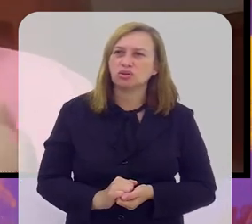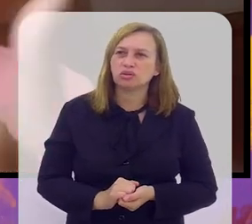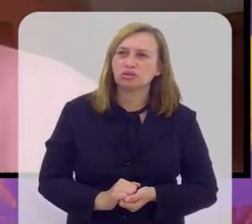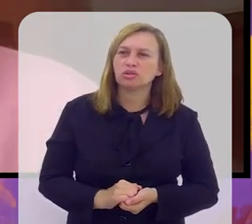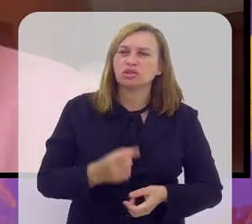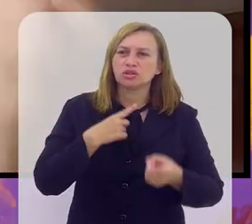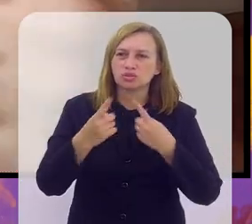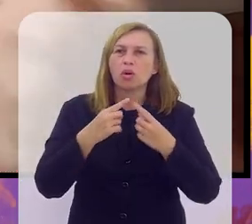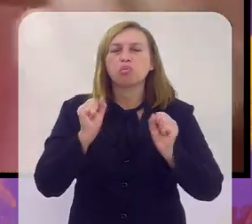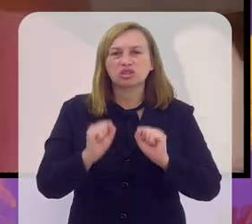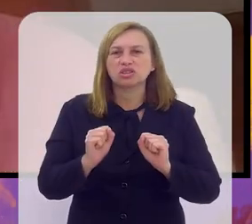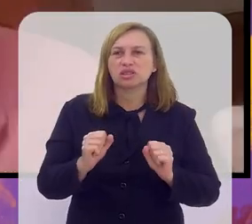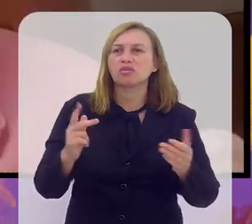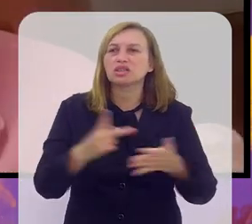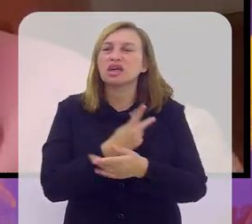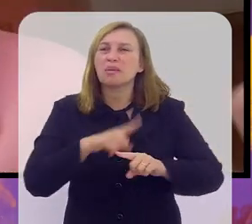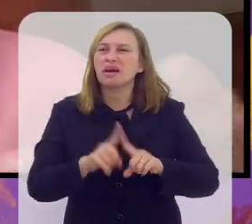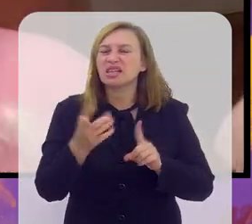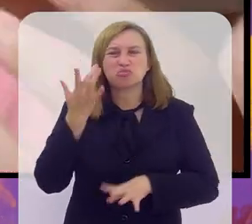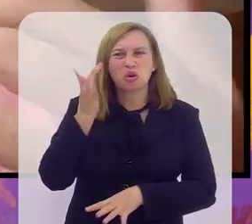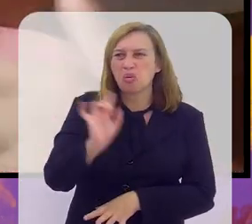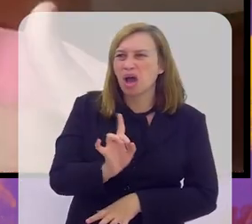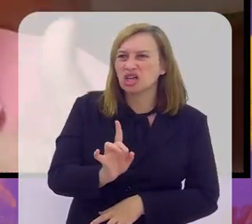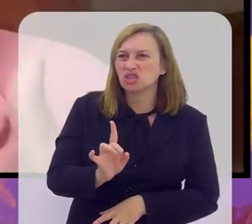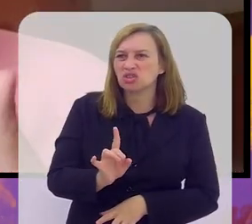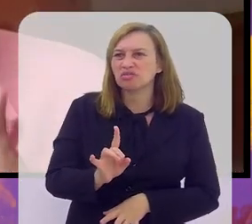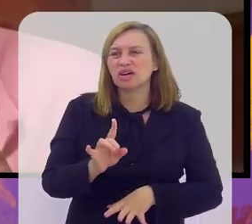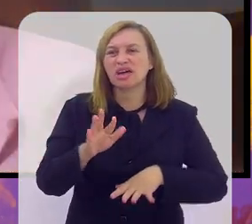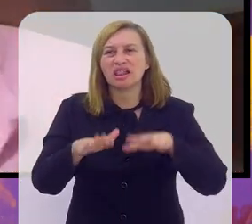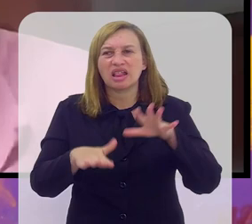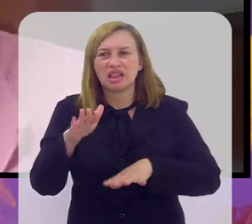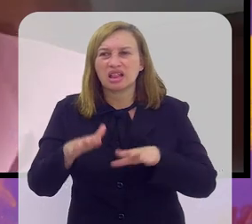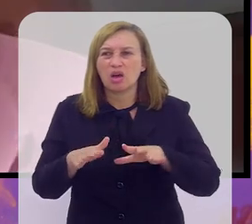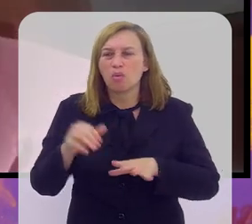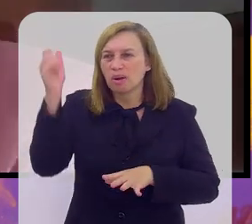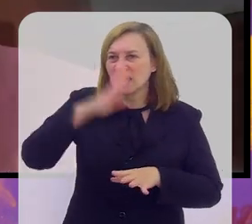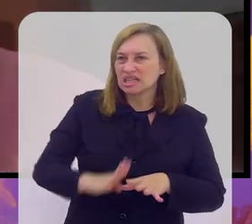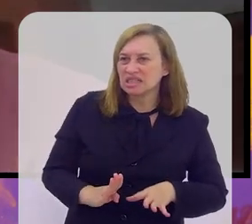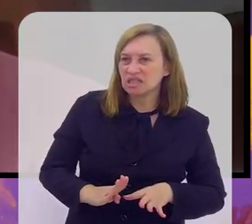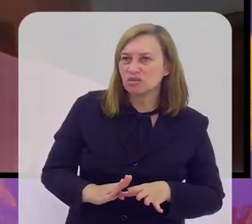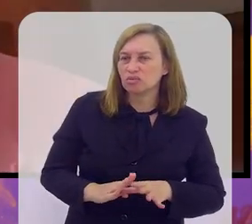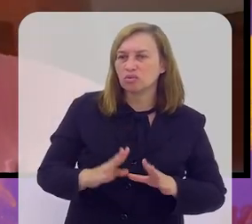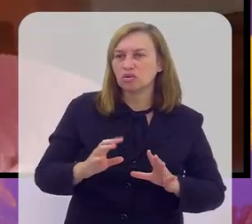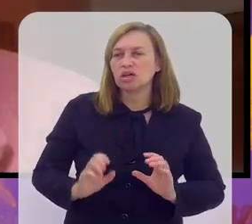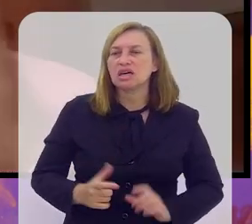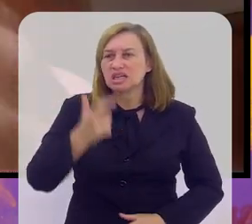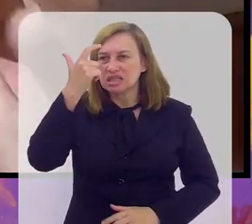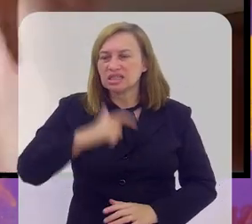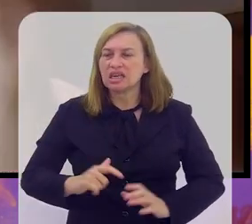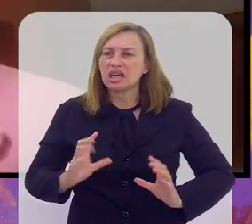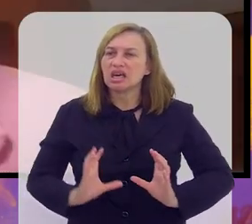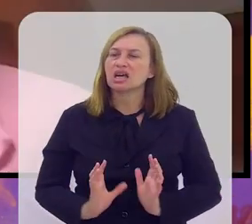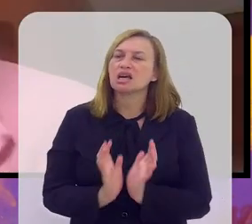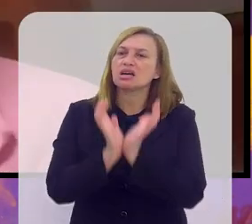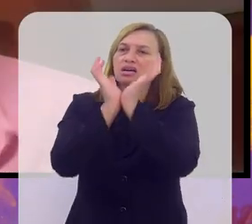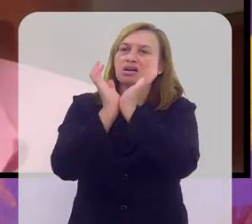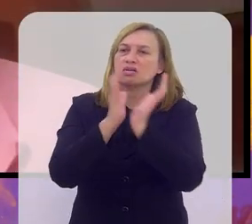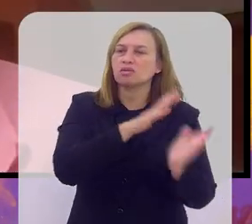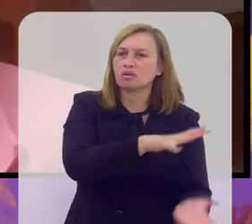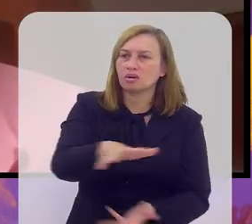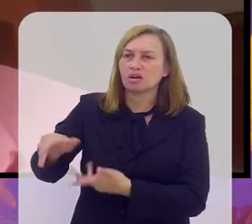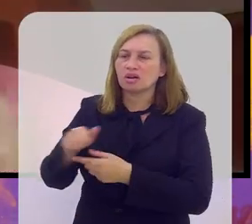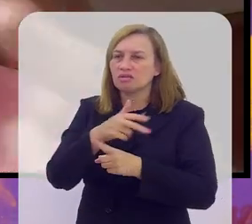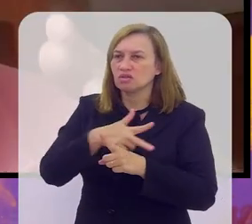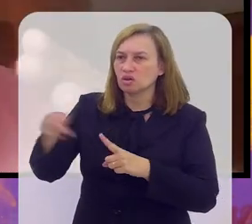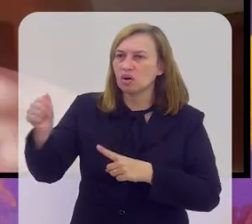ter um técnico estrangeiro é uma coisa que poderia acontecer. Mas eu não acho que isso vai determinar o Brasil ser campeão do mundo ou não. Eu acho que o problema dos